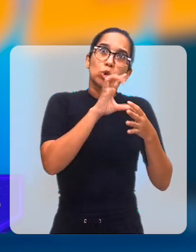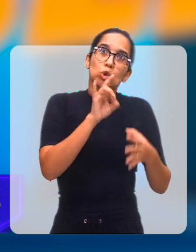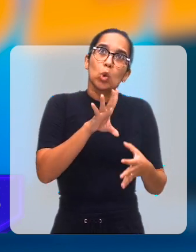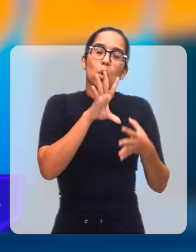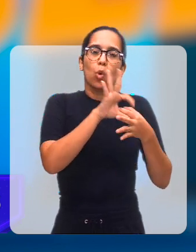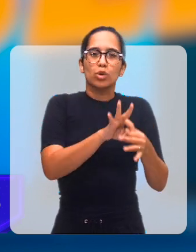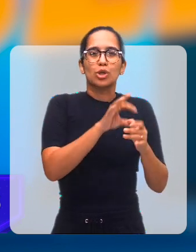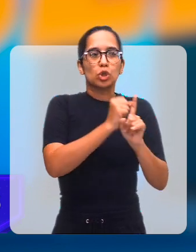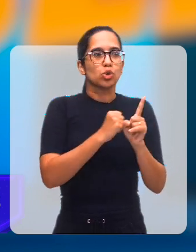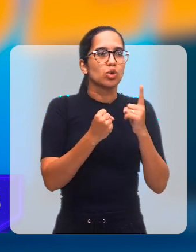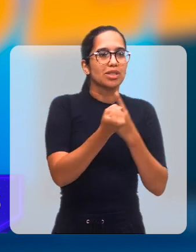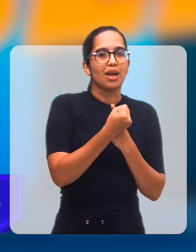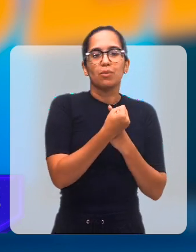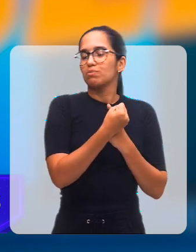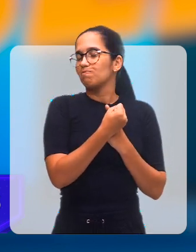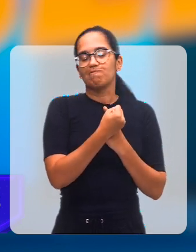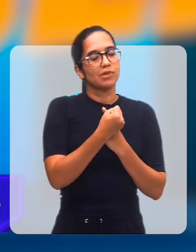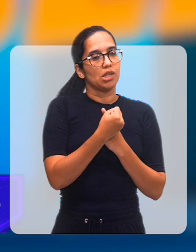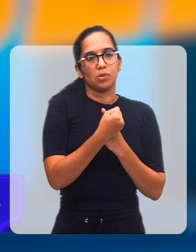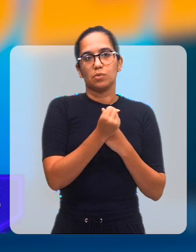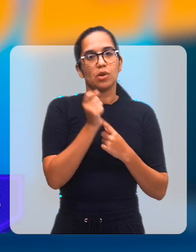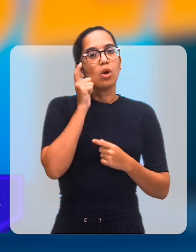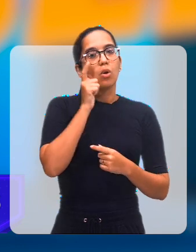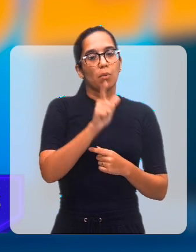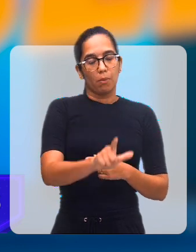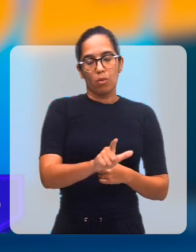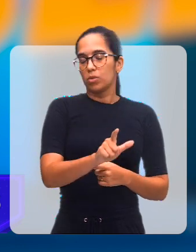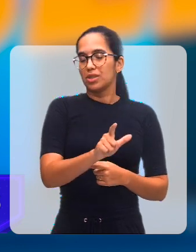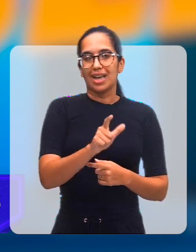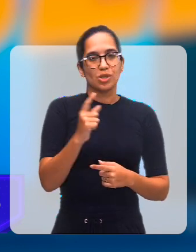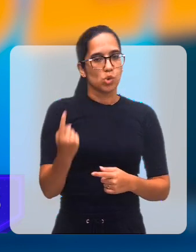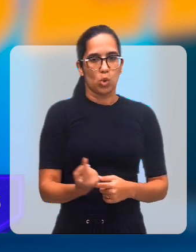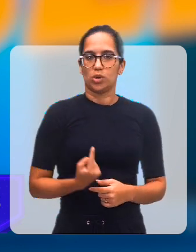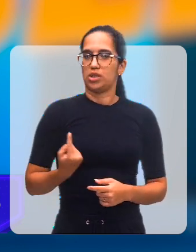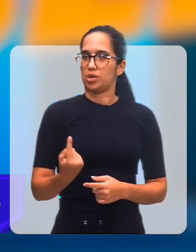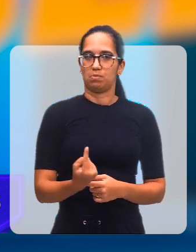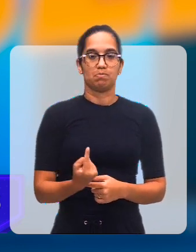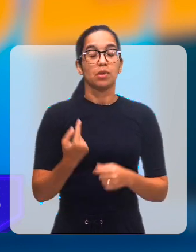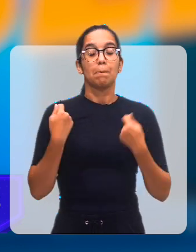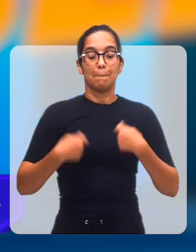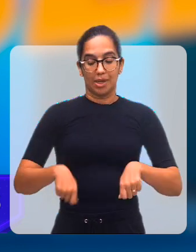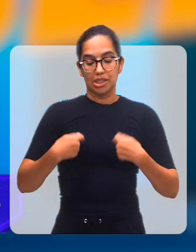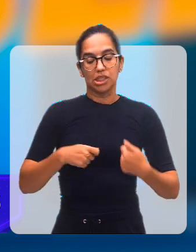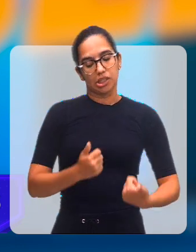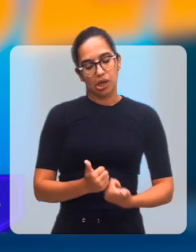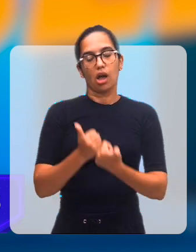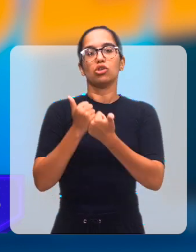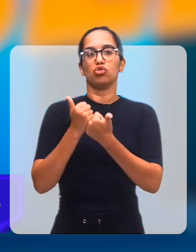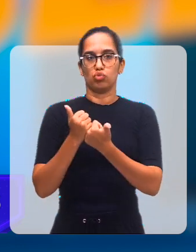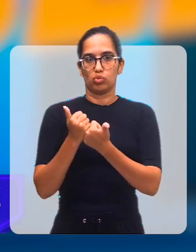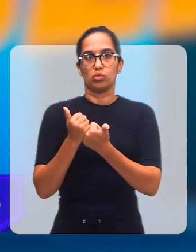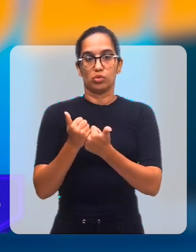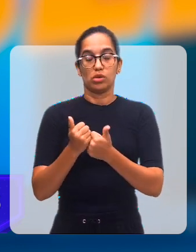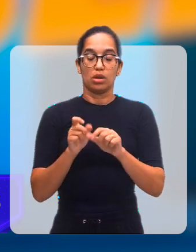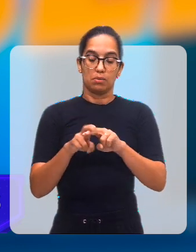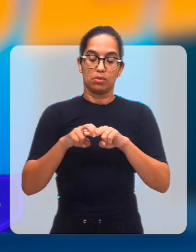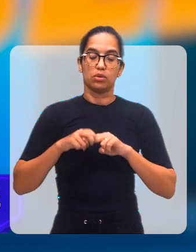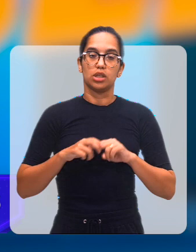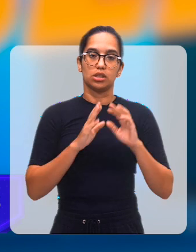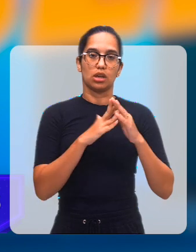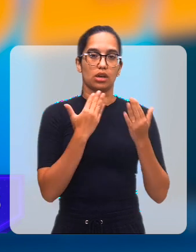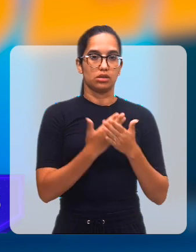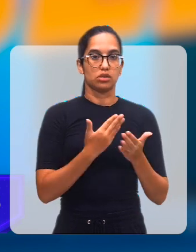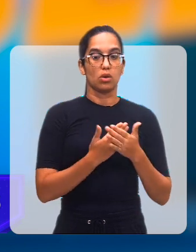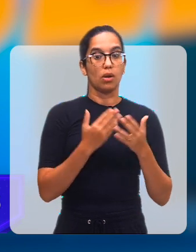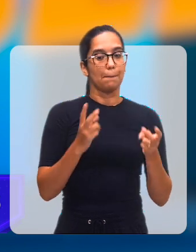que a escola poderia estar resolvendo no ambiente da escola. E aí, nesse sentido, a escola é quem